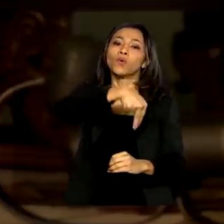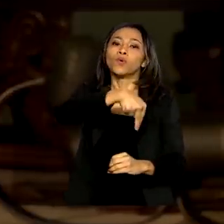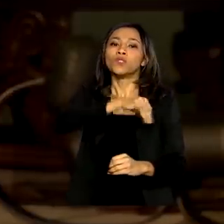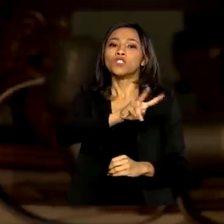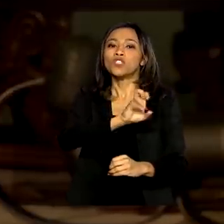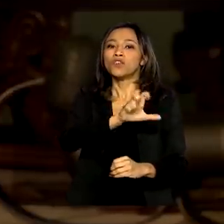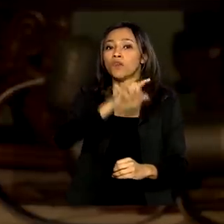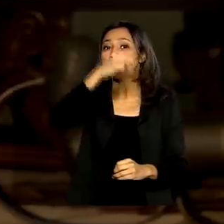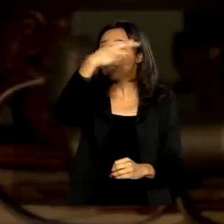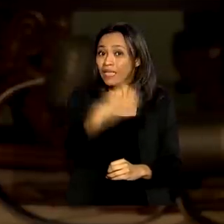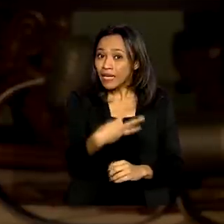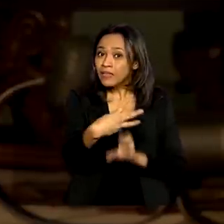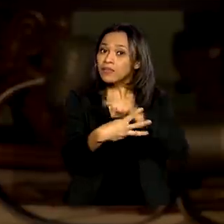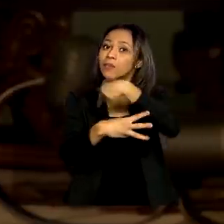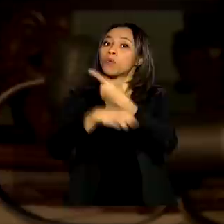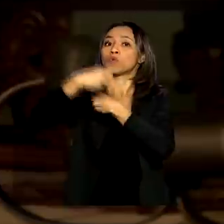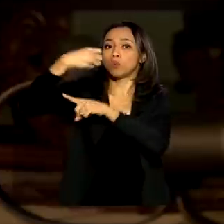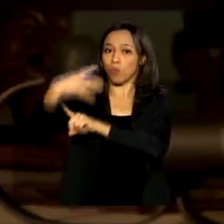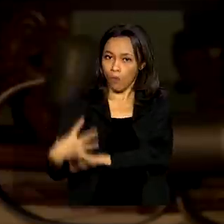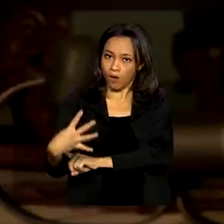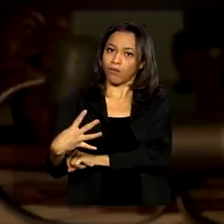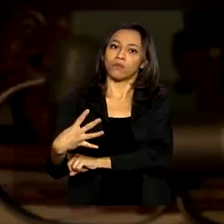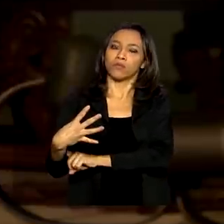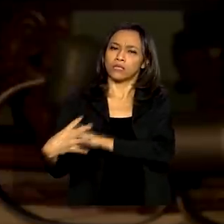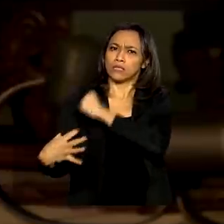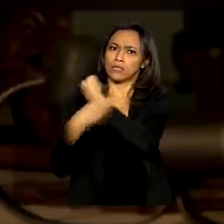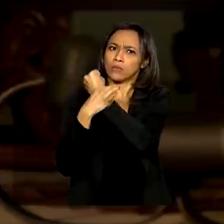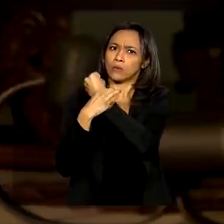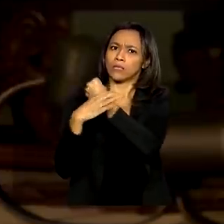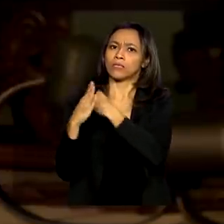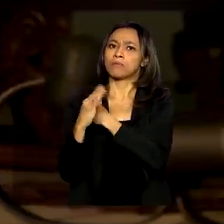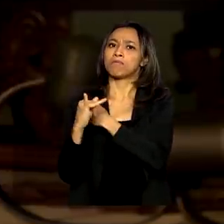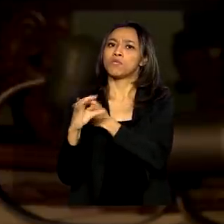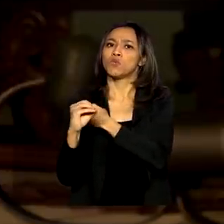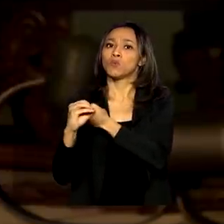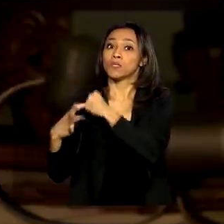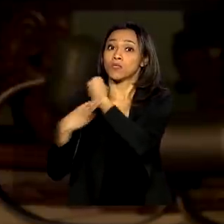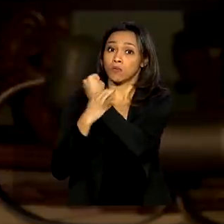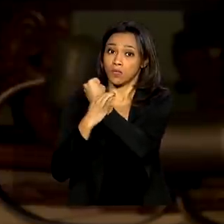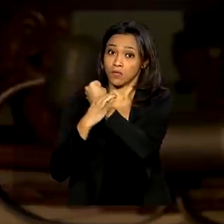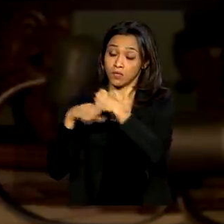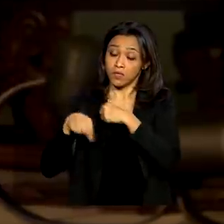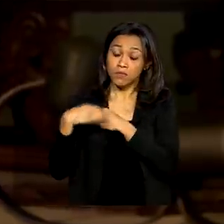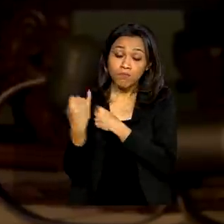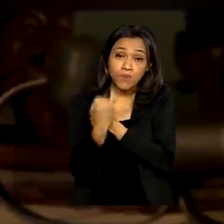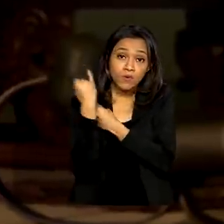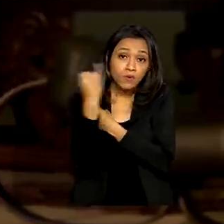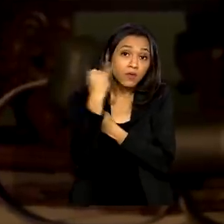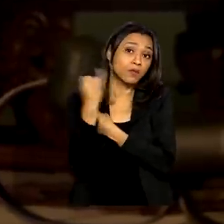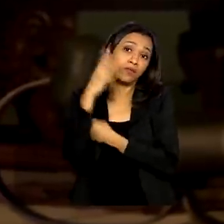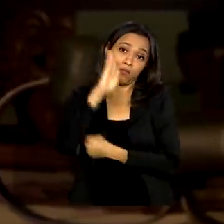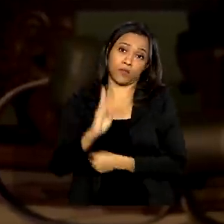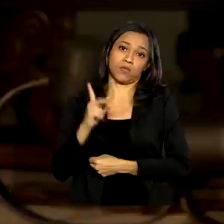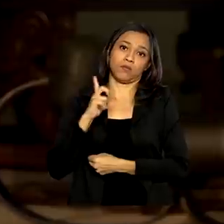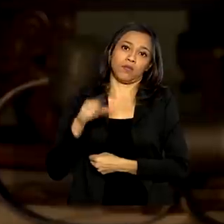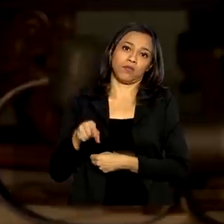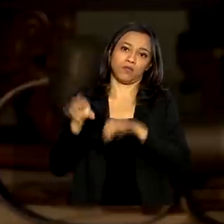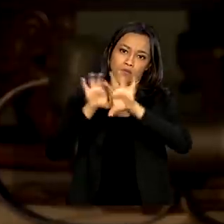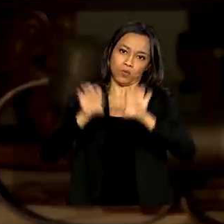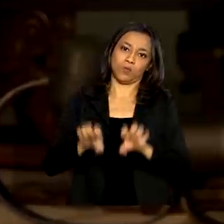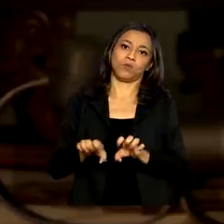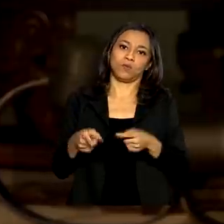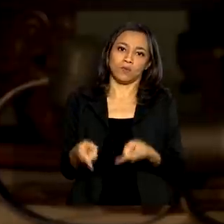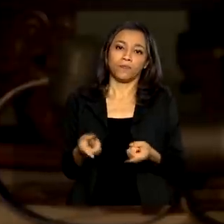da construção laboratório nível 4, de segurança, biossegurança. Isso é extremamente importante para o país ter isso como infraestrutura.